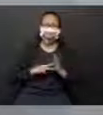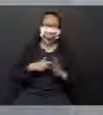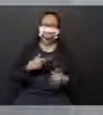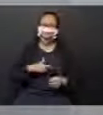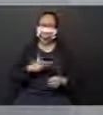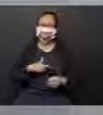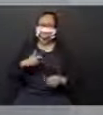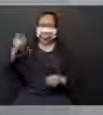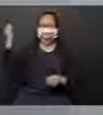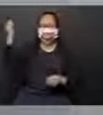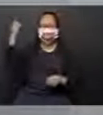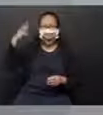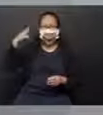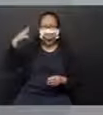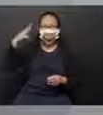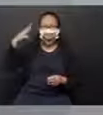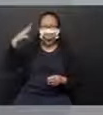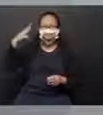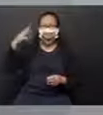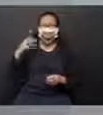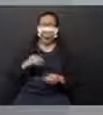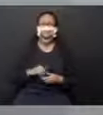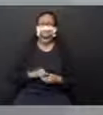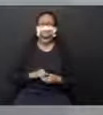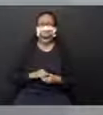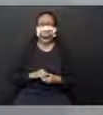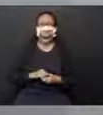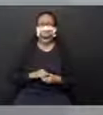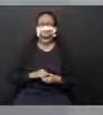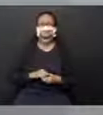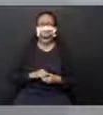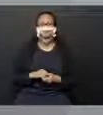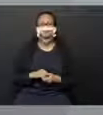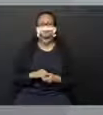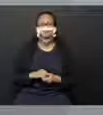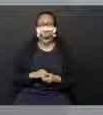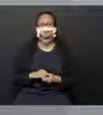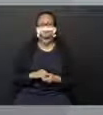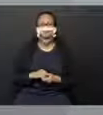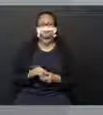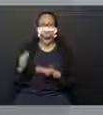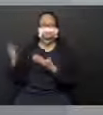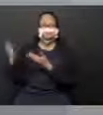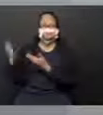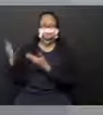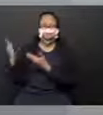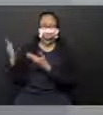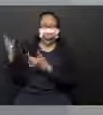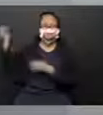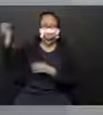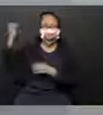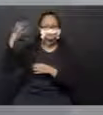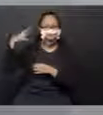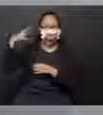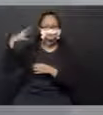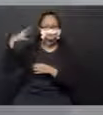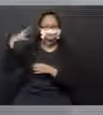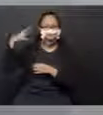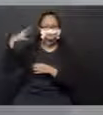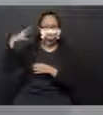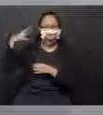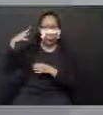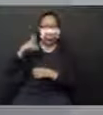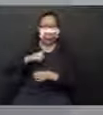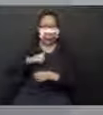iluminação. Tá? Bom, e aqui nós temos fonte de luz. Nós temos as